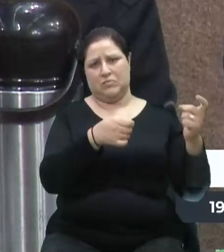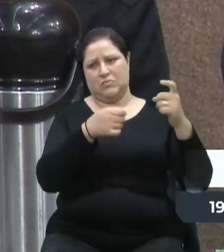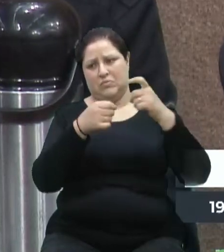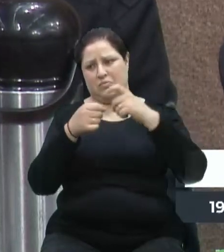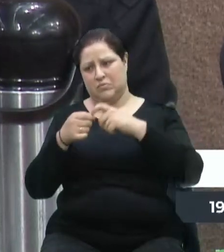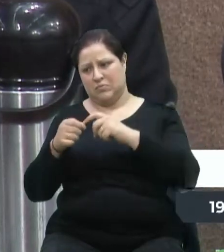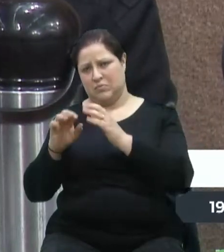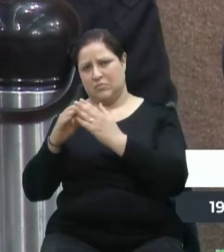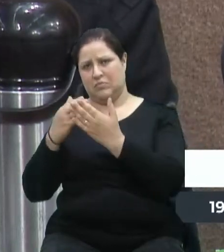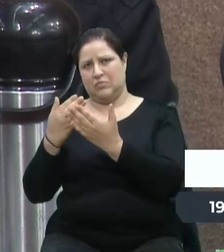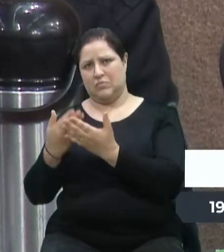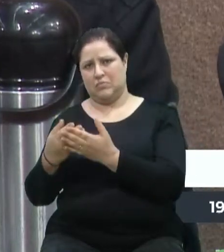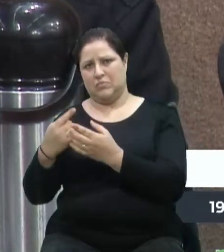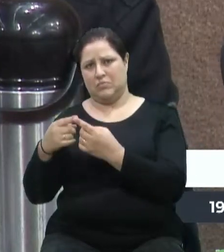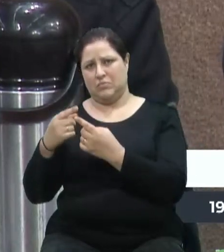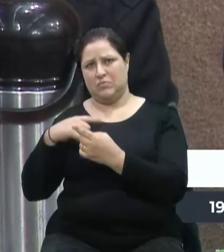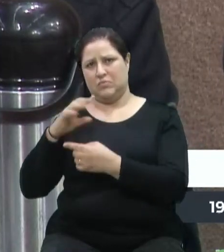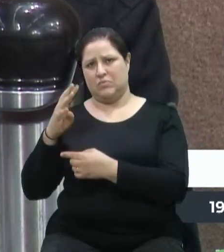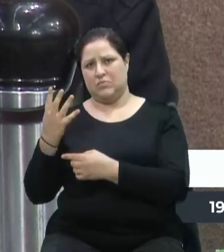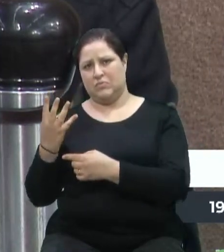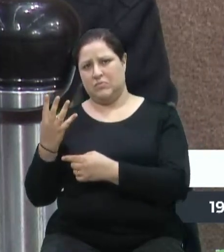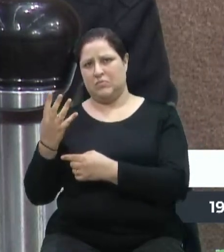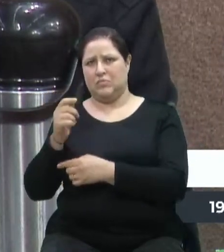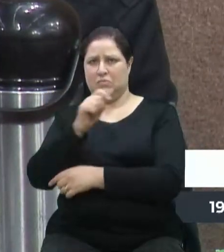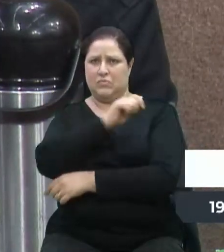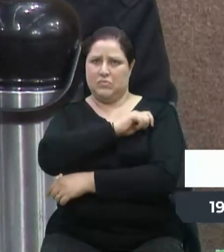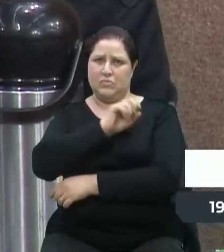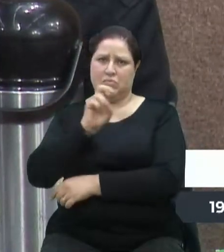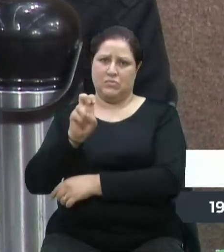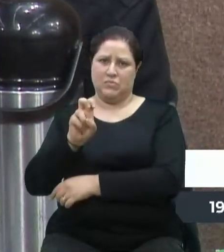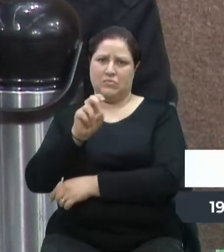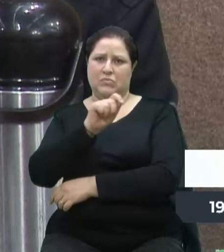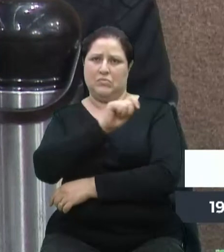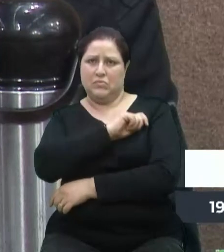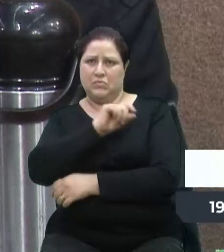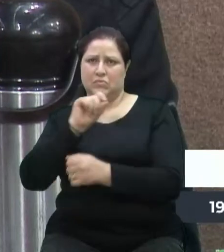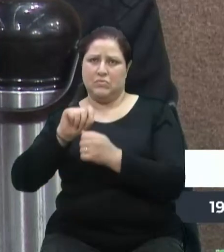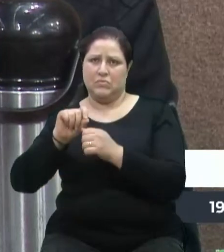novo para a escola, porque teve quatro ou cinco alunos que ficaram fazendo reforço.